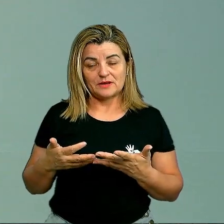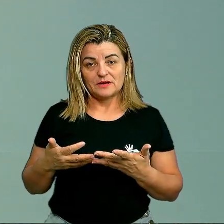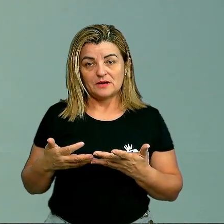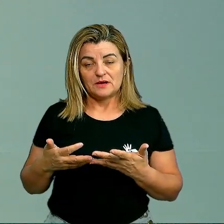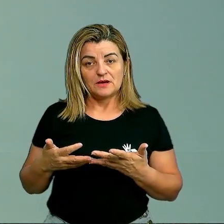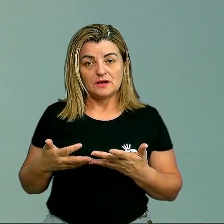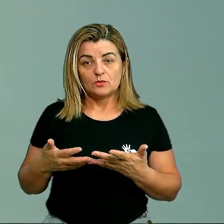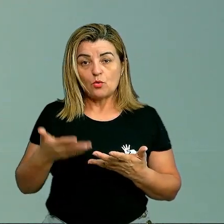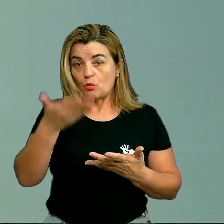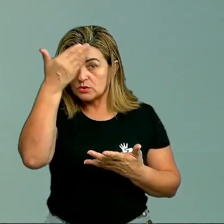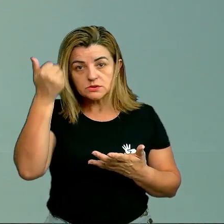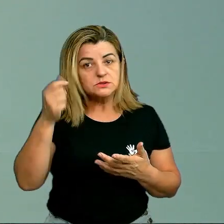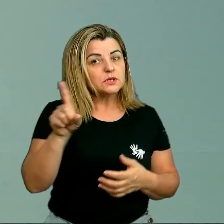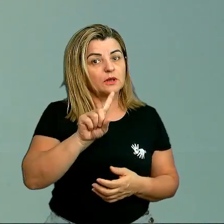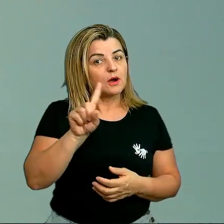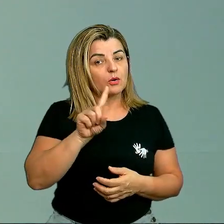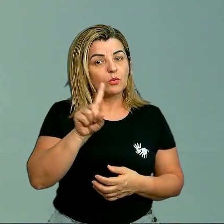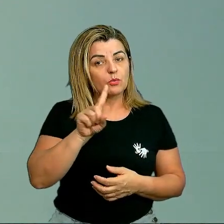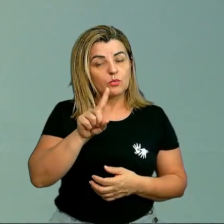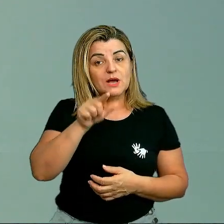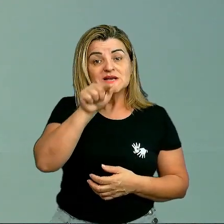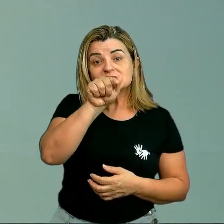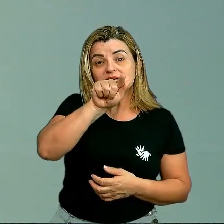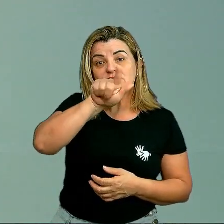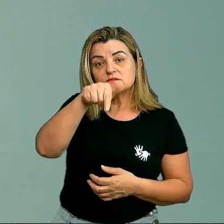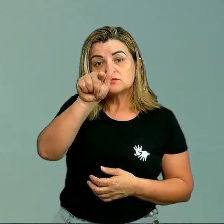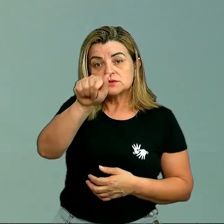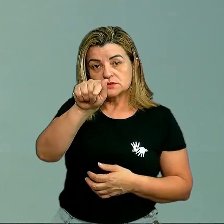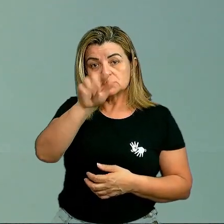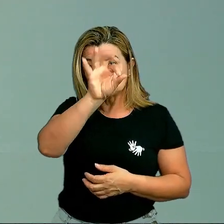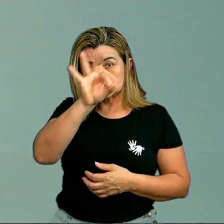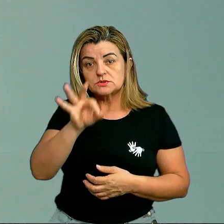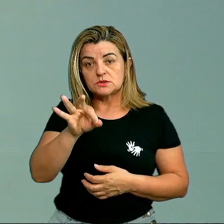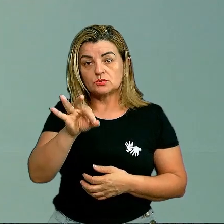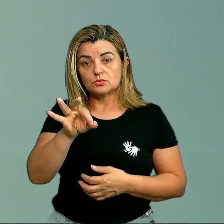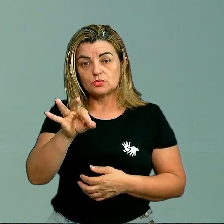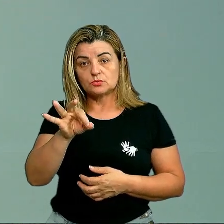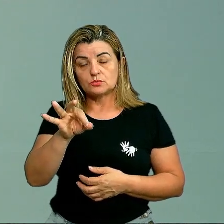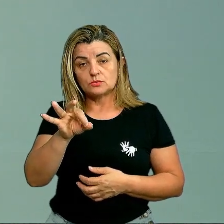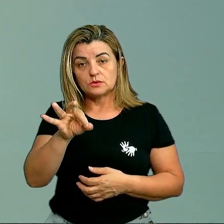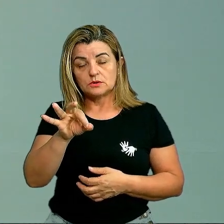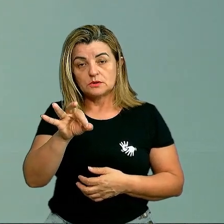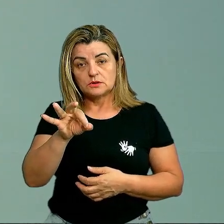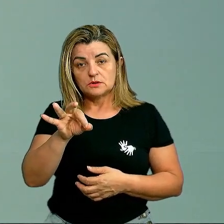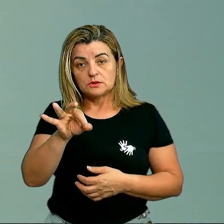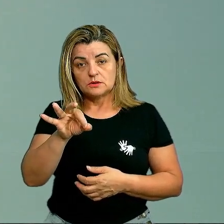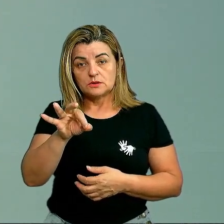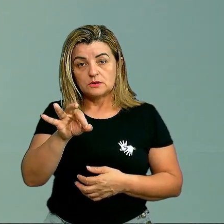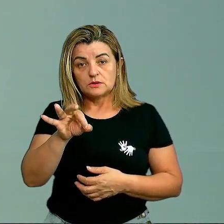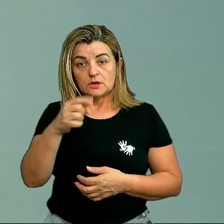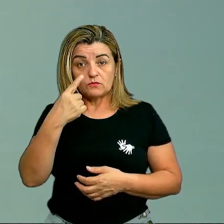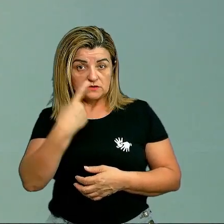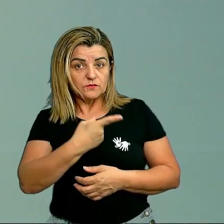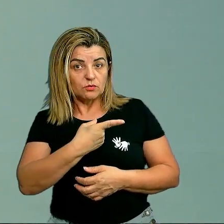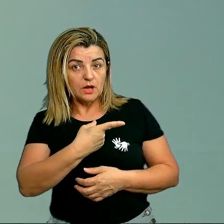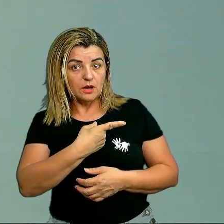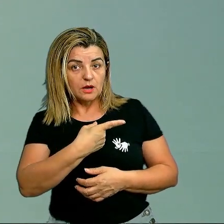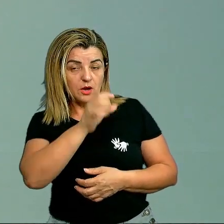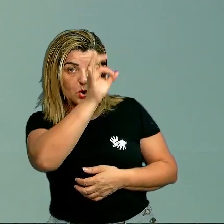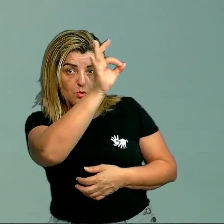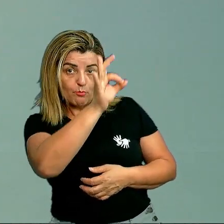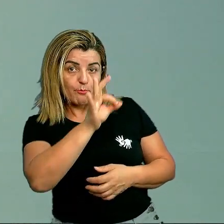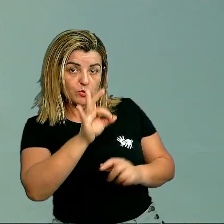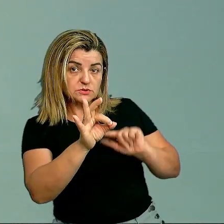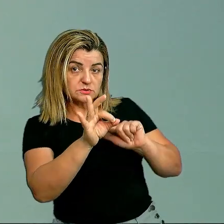não devemos esquecer que o 7,7%, aquele símbolo de porcentagem, ele